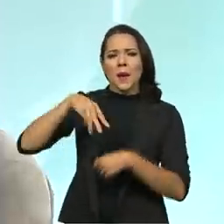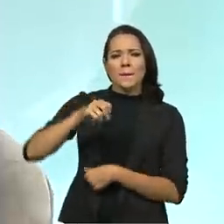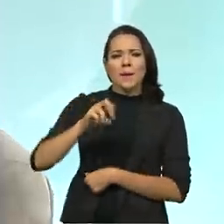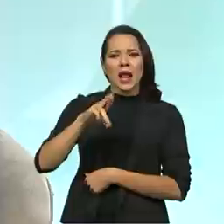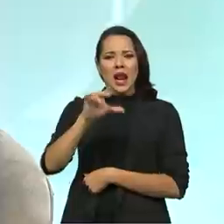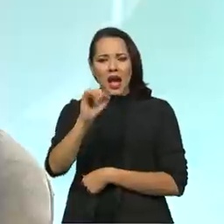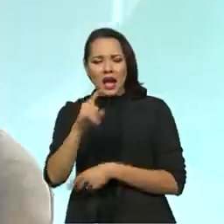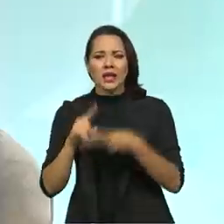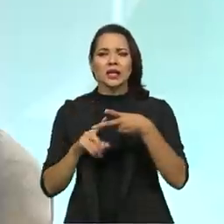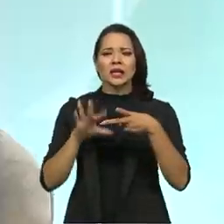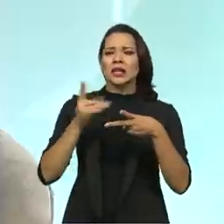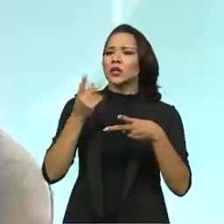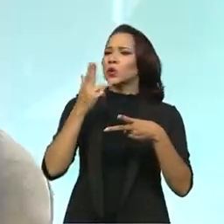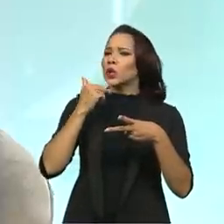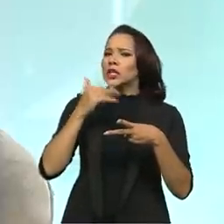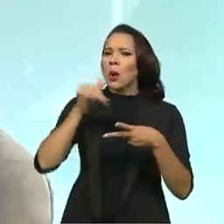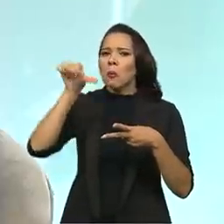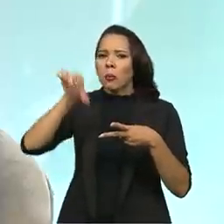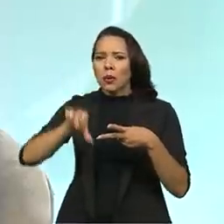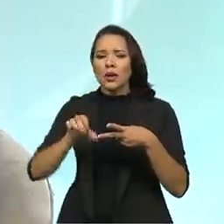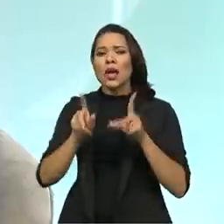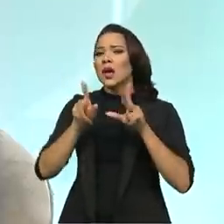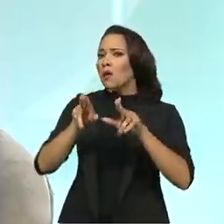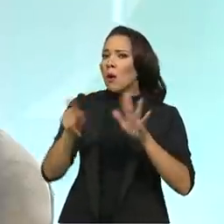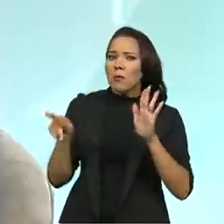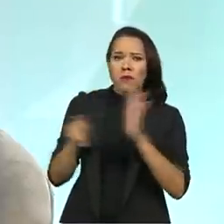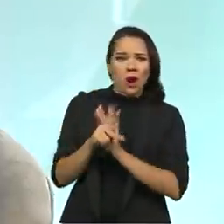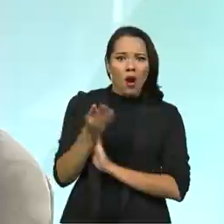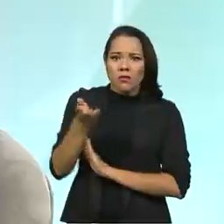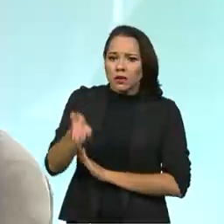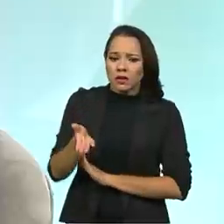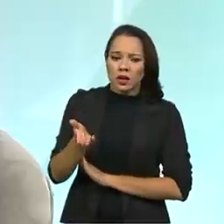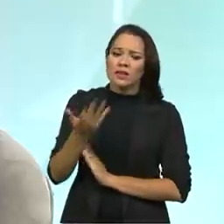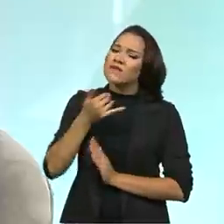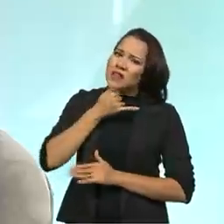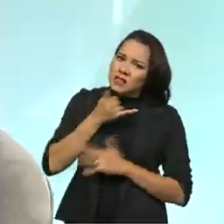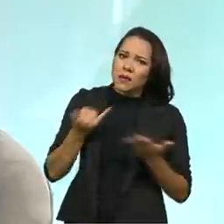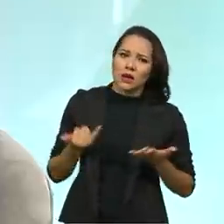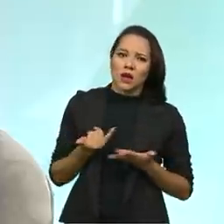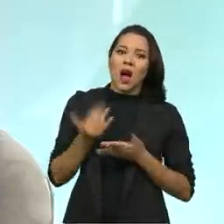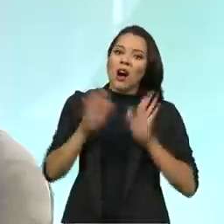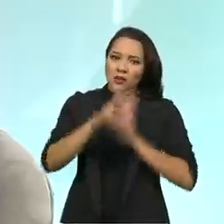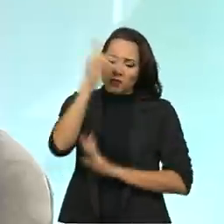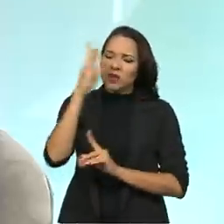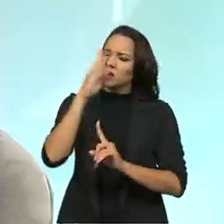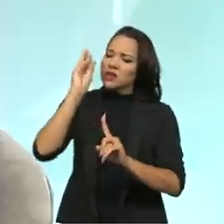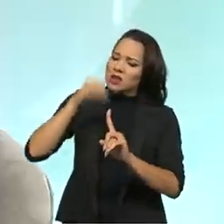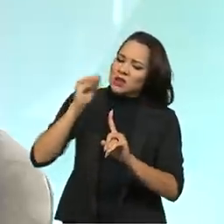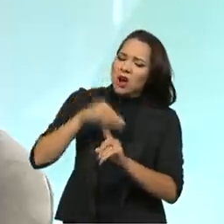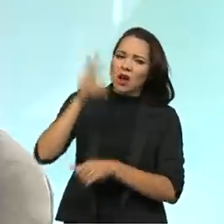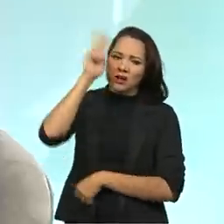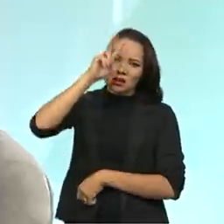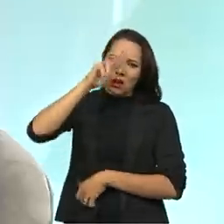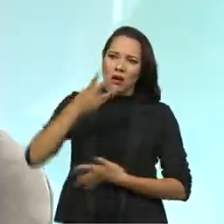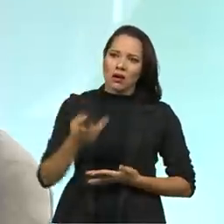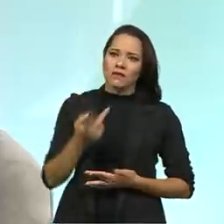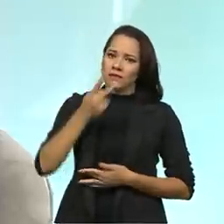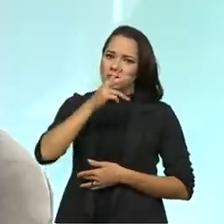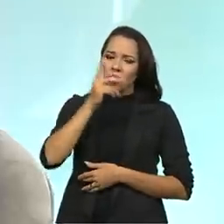infelizmente, fazem parte disso. Infelizmente, também muitas pessoas ignoram a história, ignoram que se trata de um problema